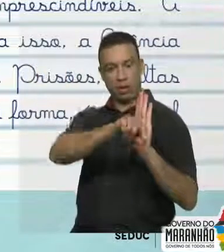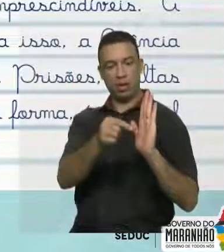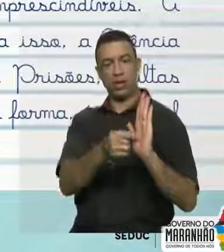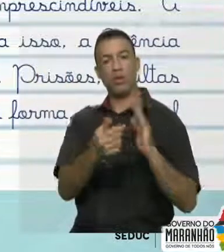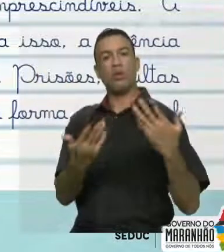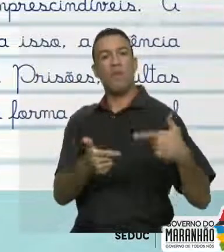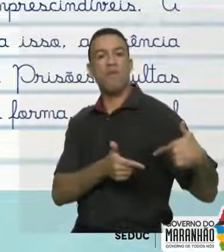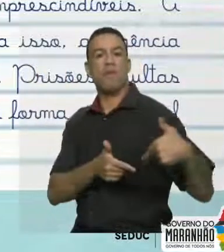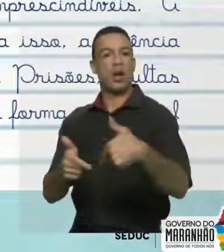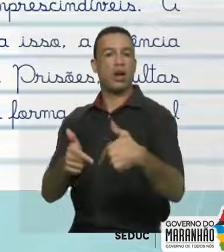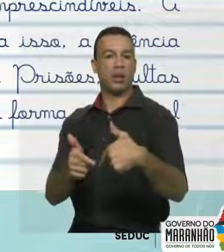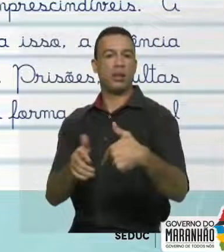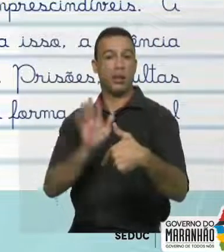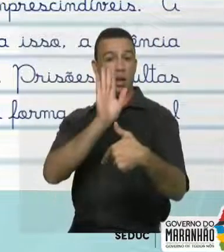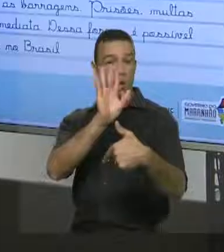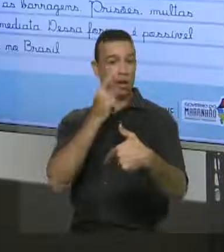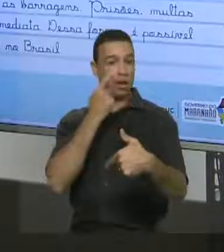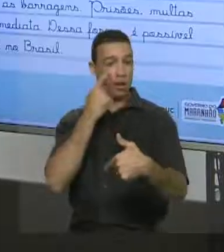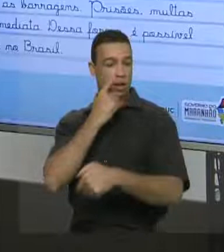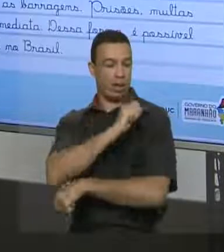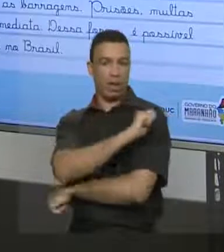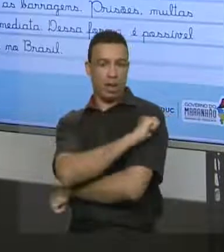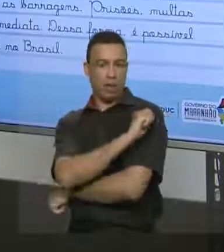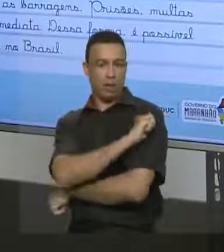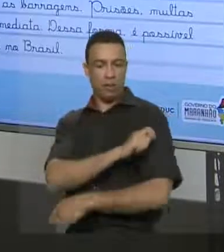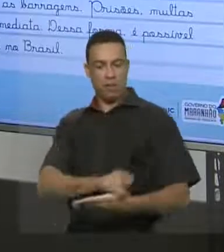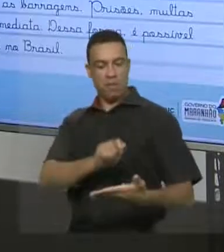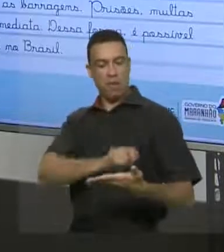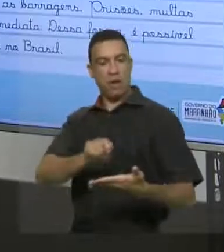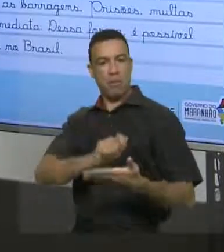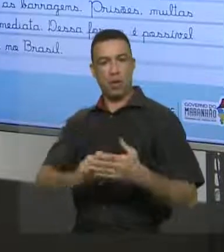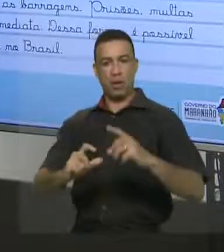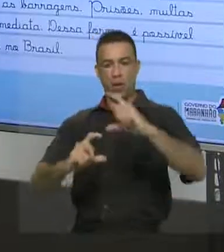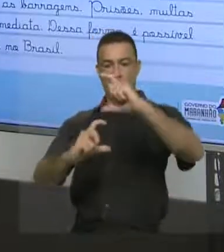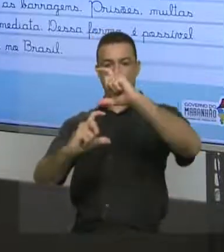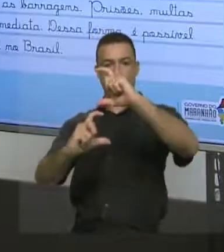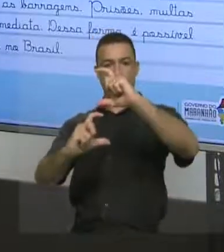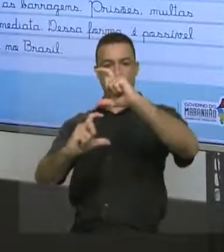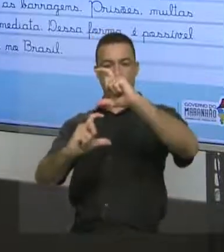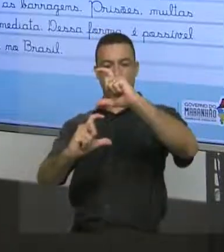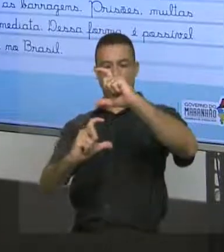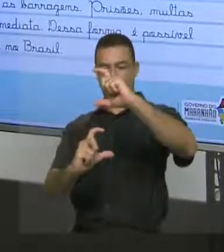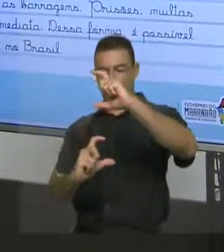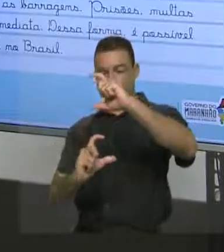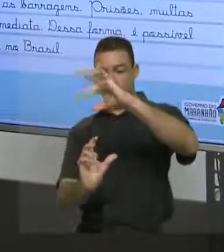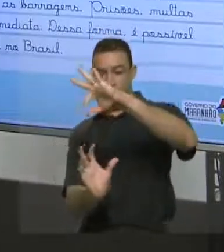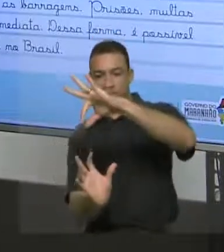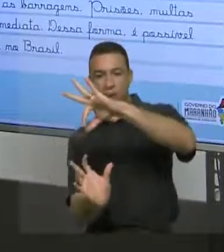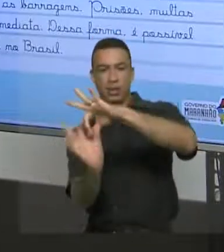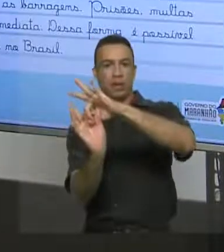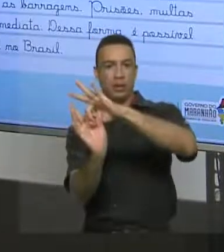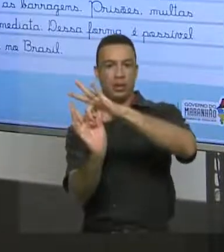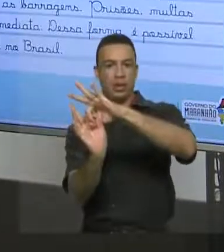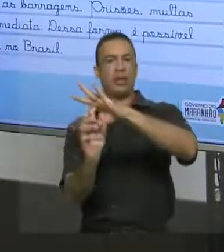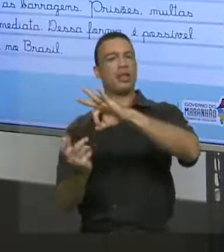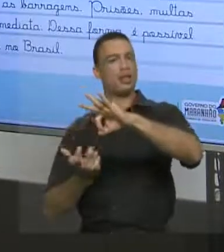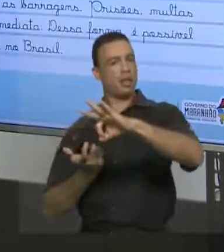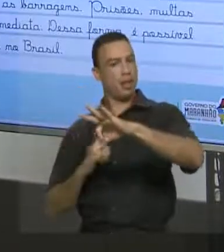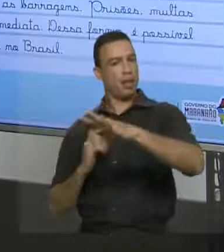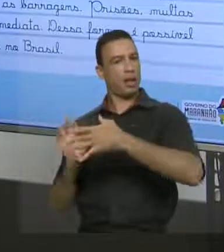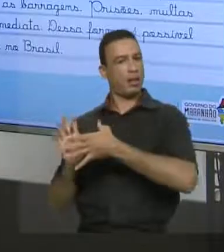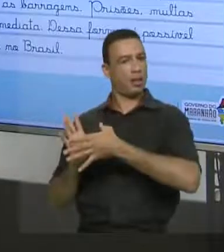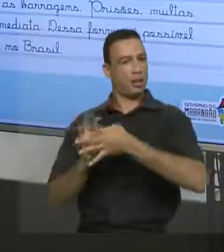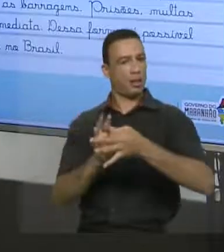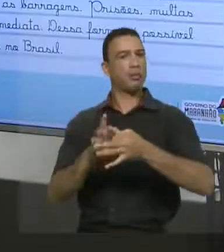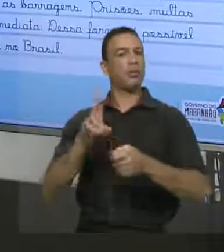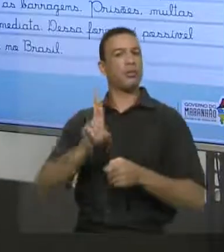conectando os dois parágrafos, né? Olha só. E ele está utilizando esses elementos, estão vendo? Em